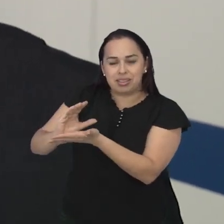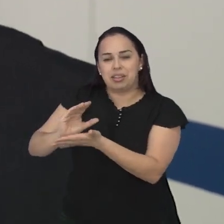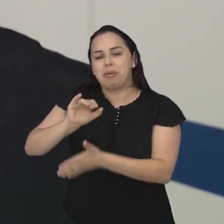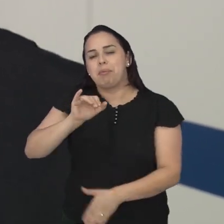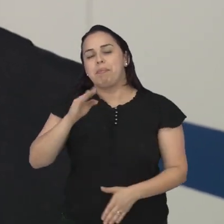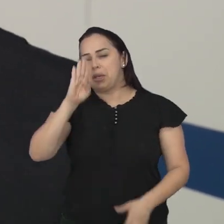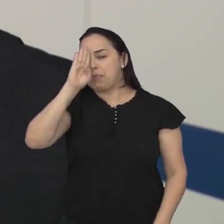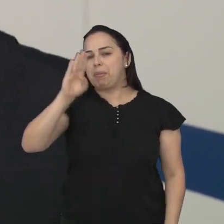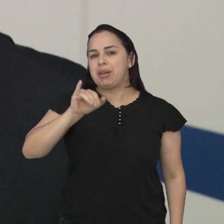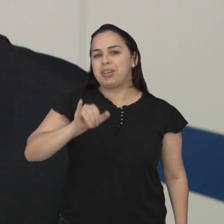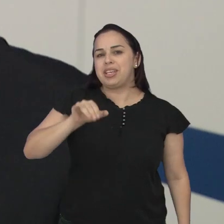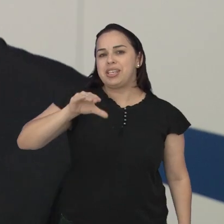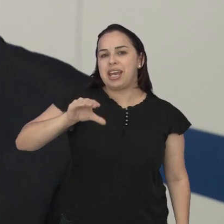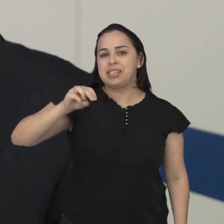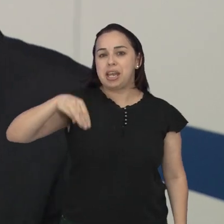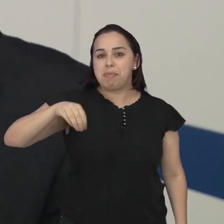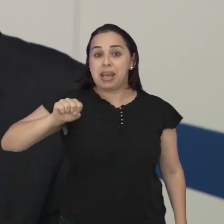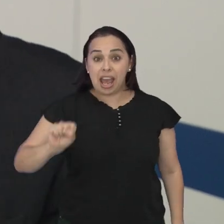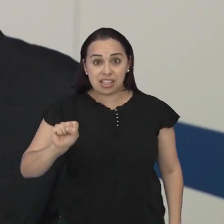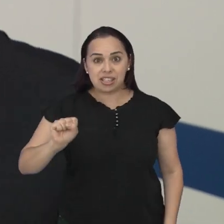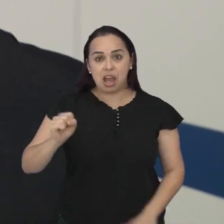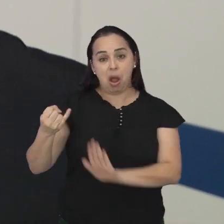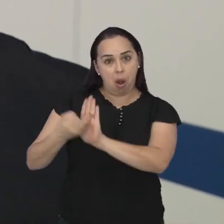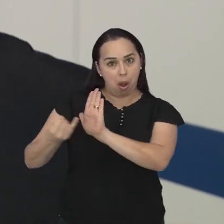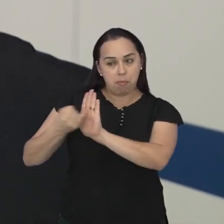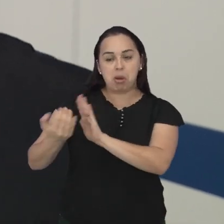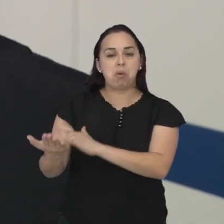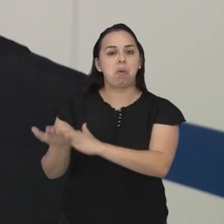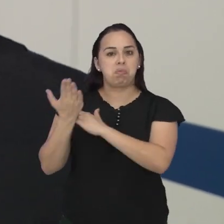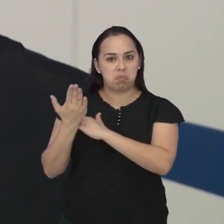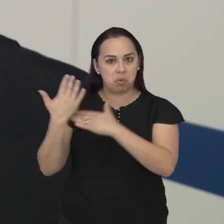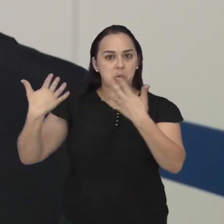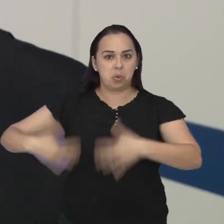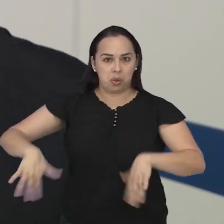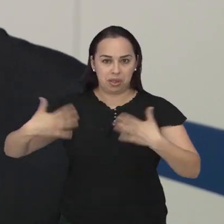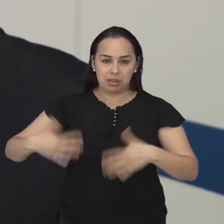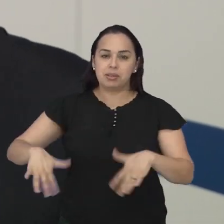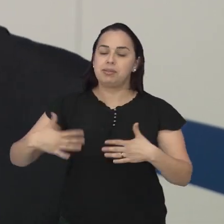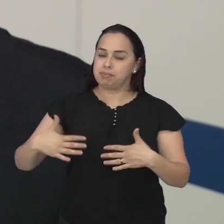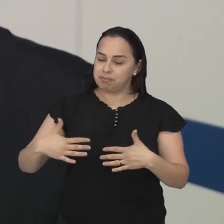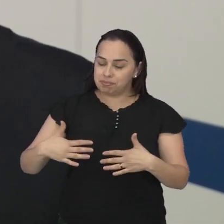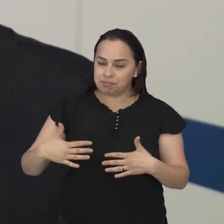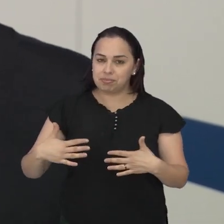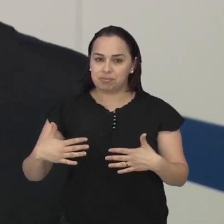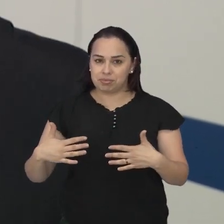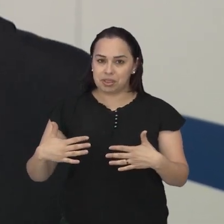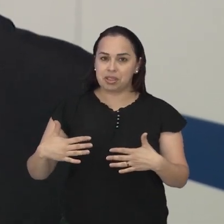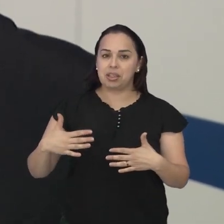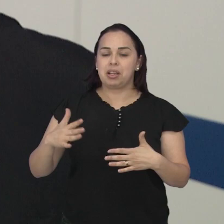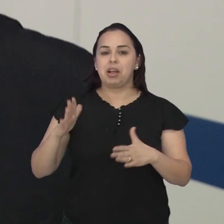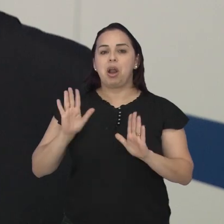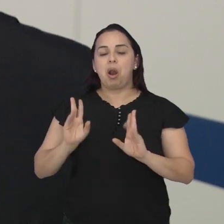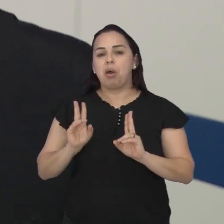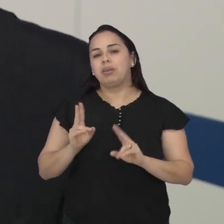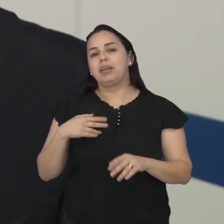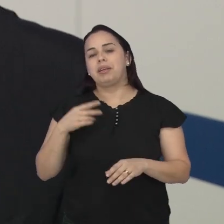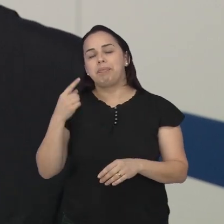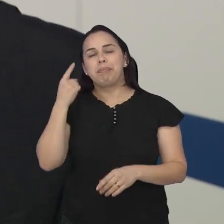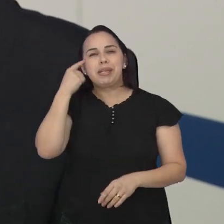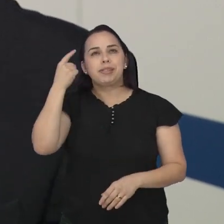no ISS, no ICMS, são atributos que nos ajudaram bastante. Tendo em vista que logo estamos